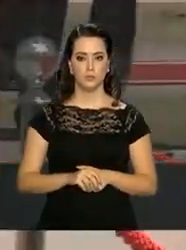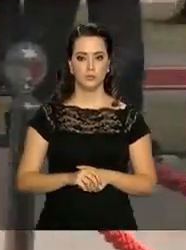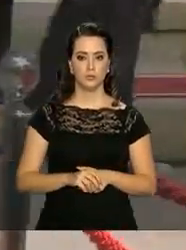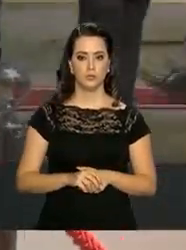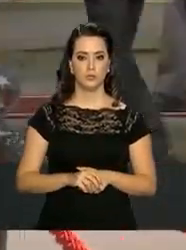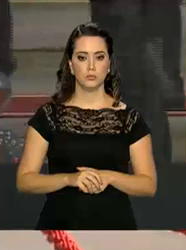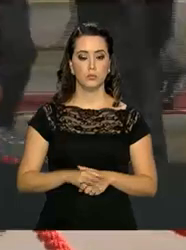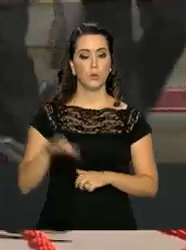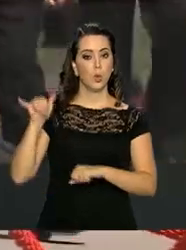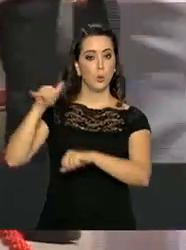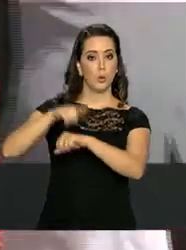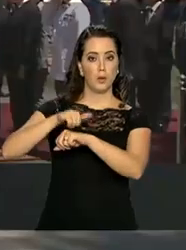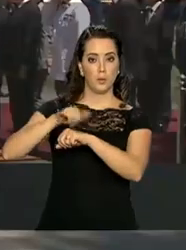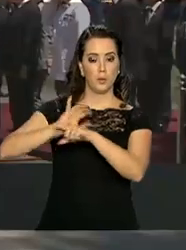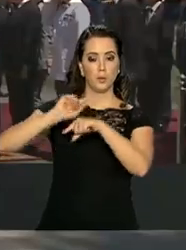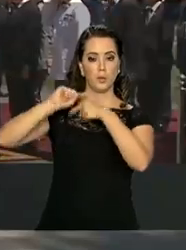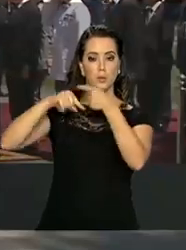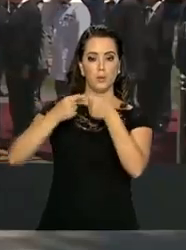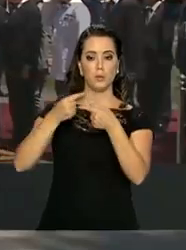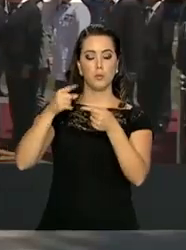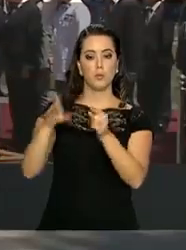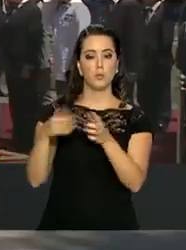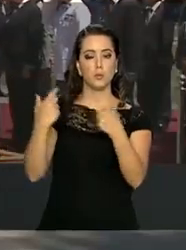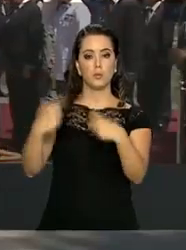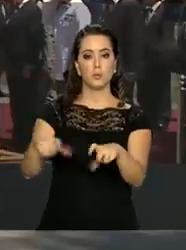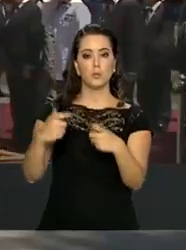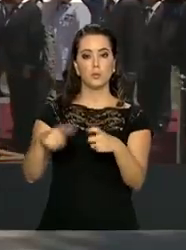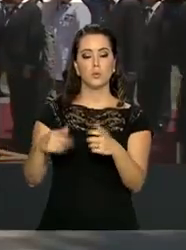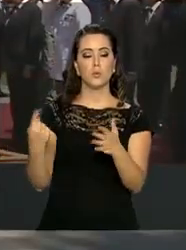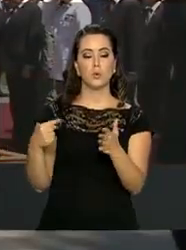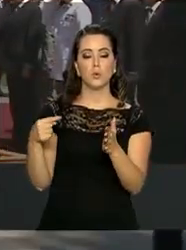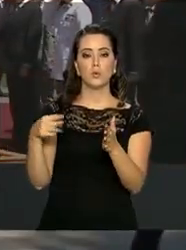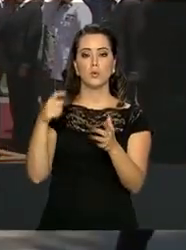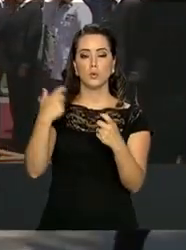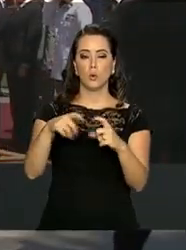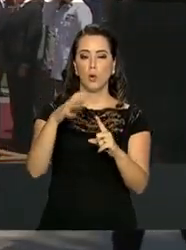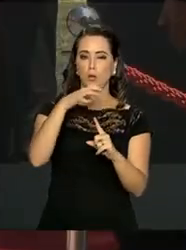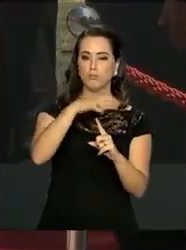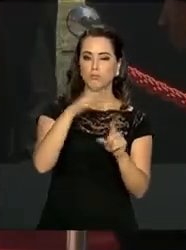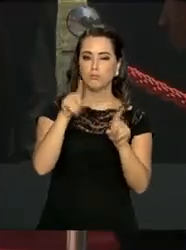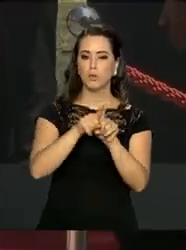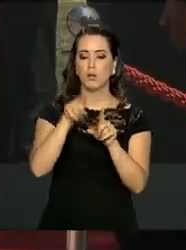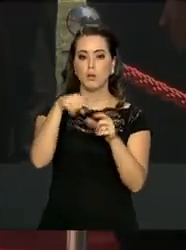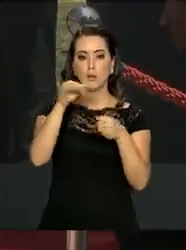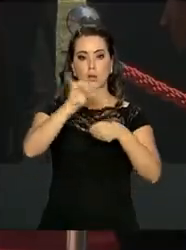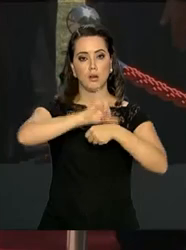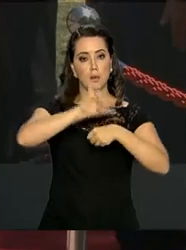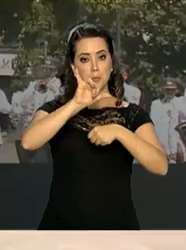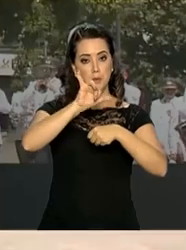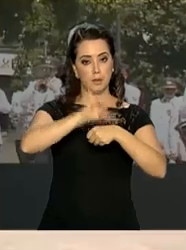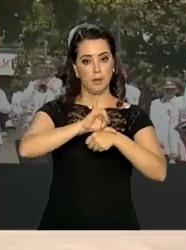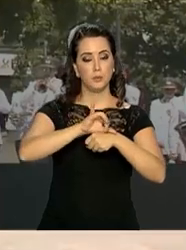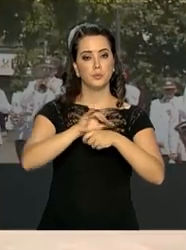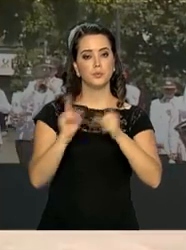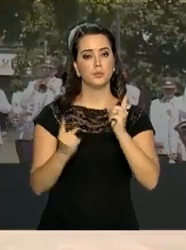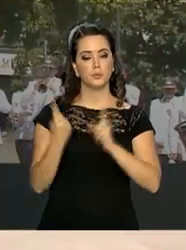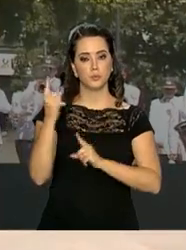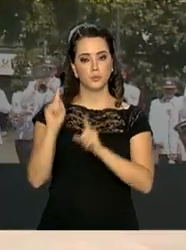Do aeroporto, o presidente Michel Temer foi direto para a praça de La Cidadania, no centro da capital chilena.